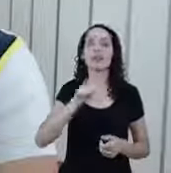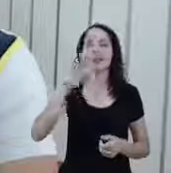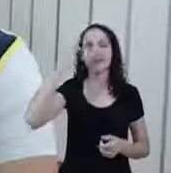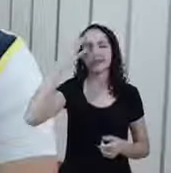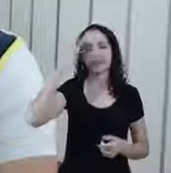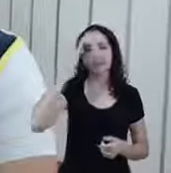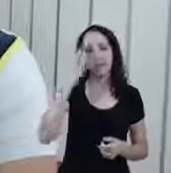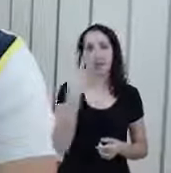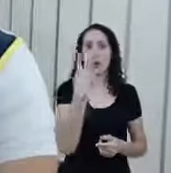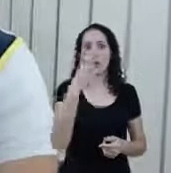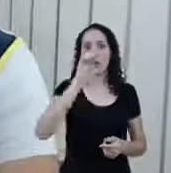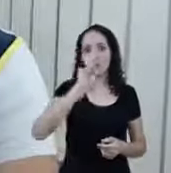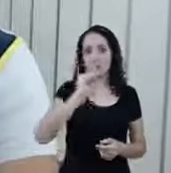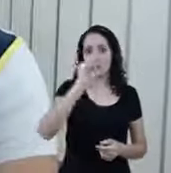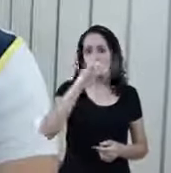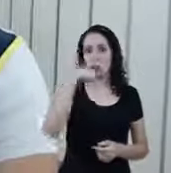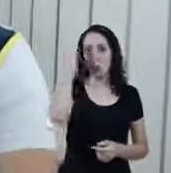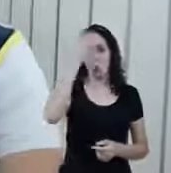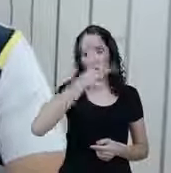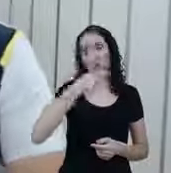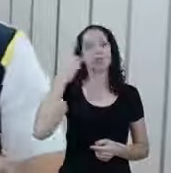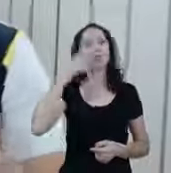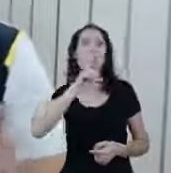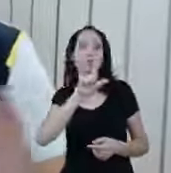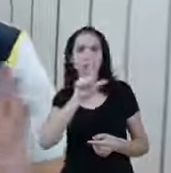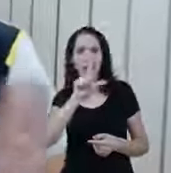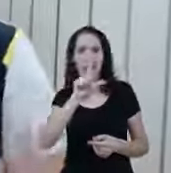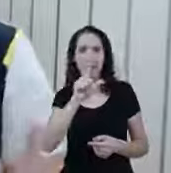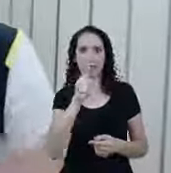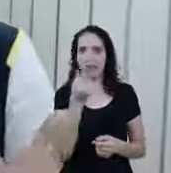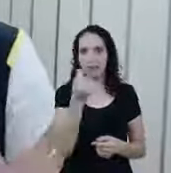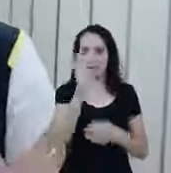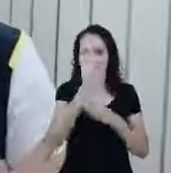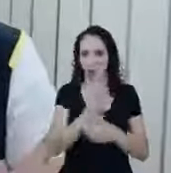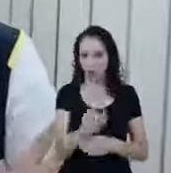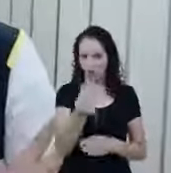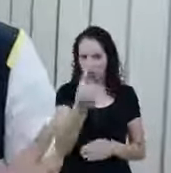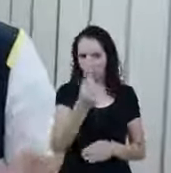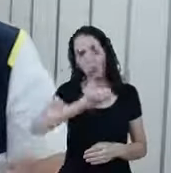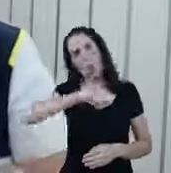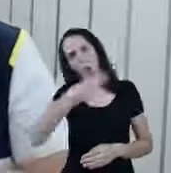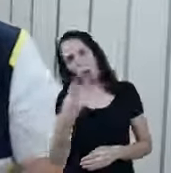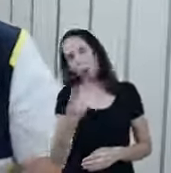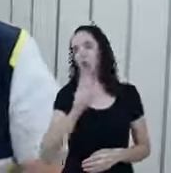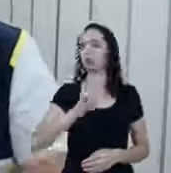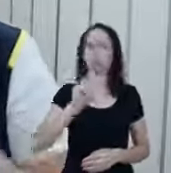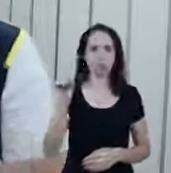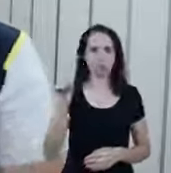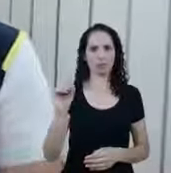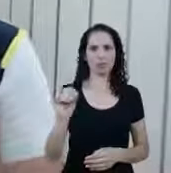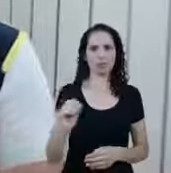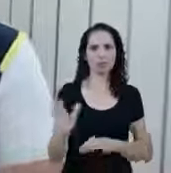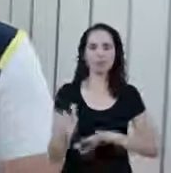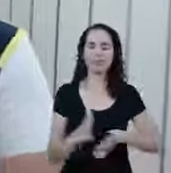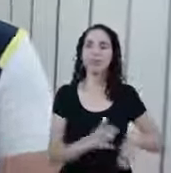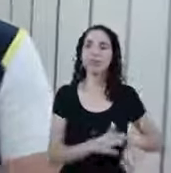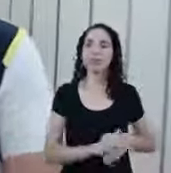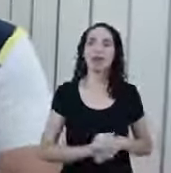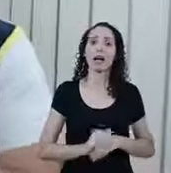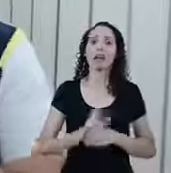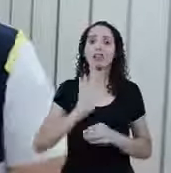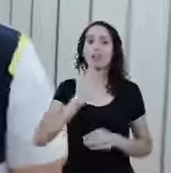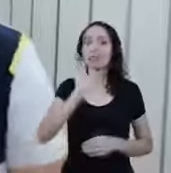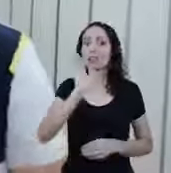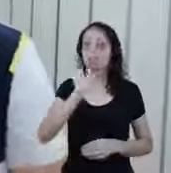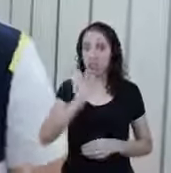horas se você vai receber ou não É bom a gente falar que como é, acabou de lançar, na